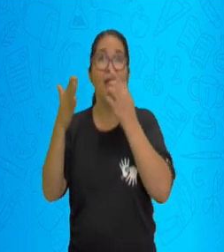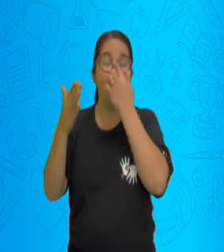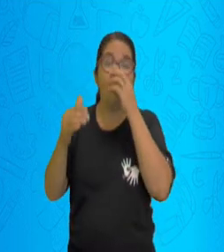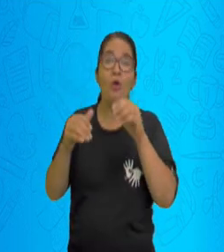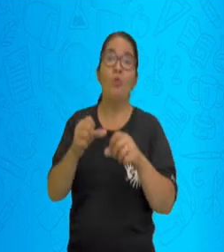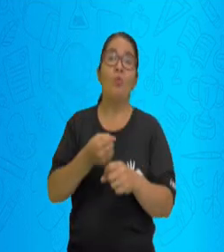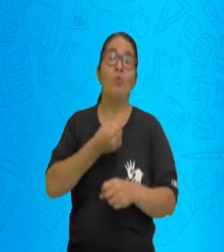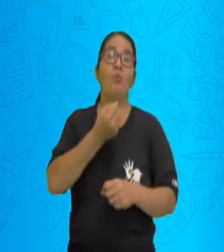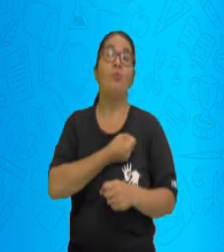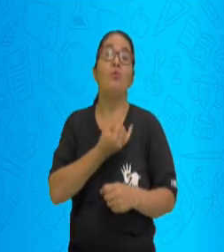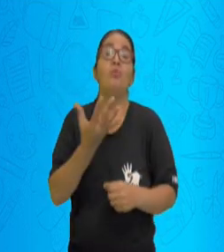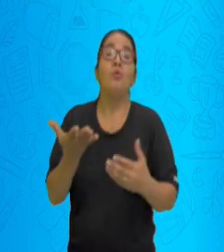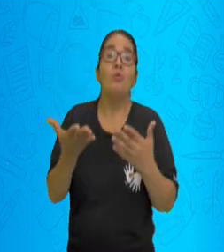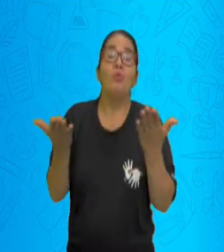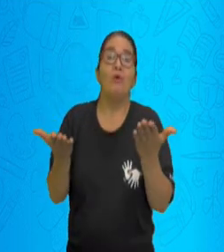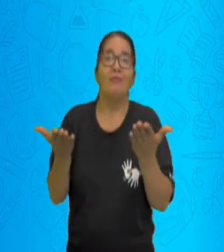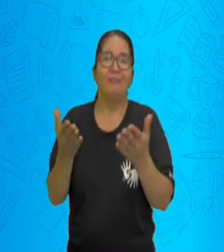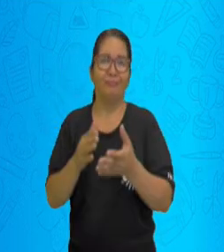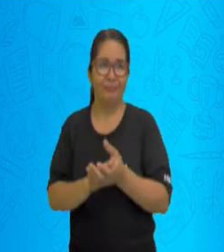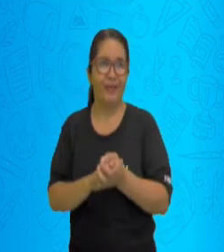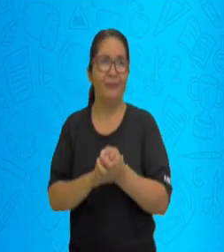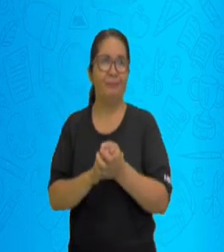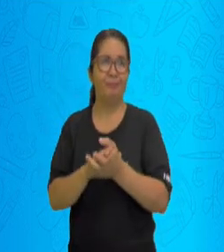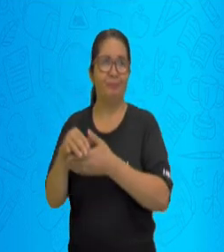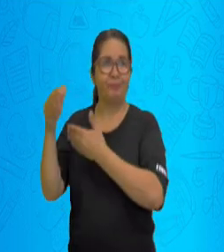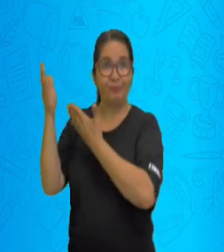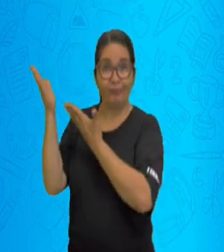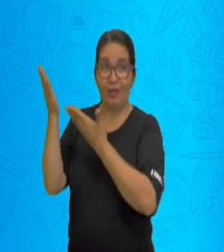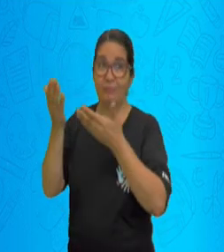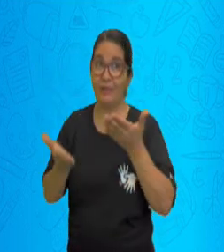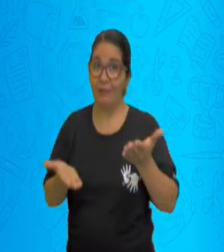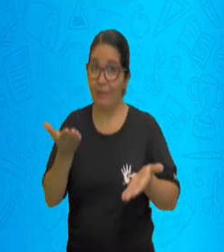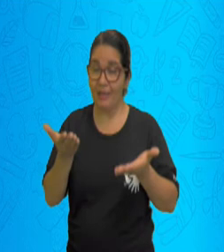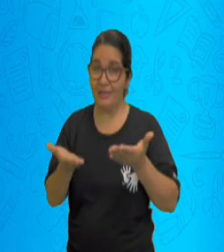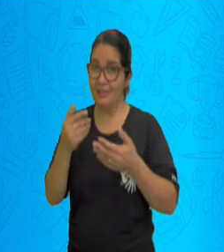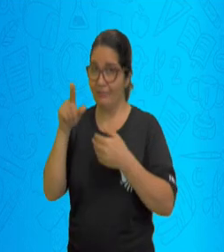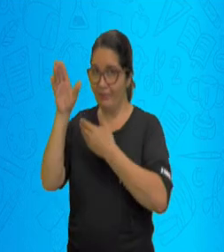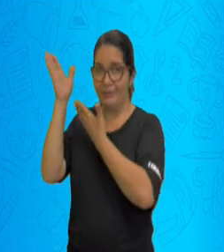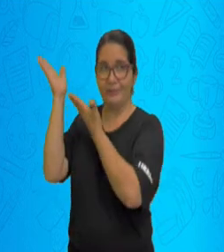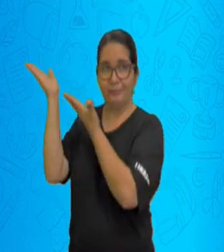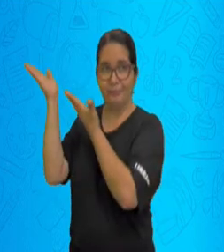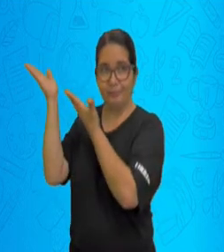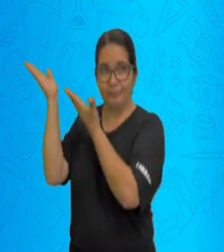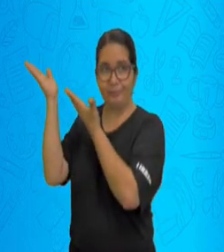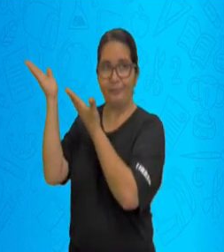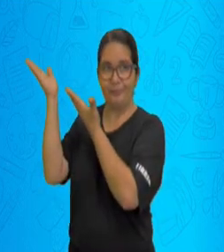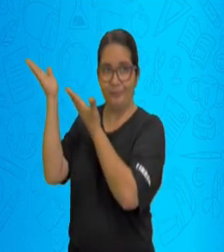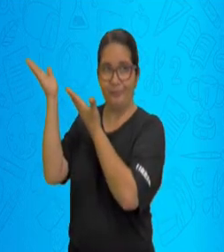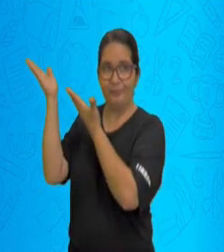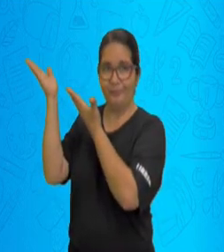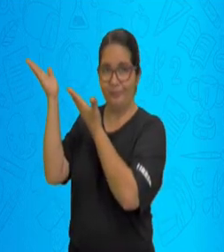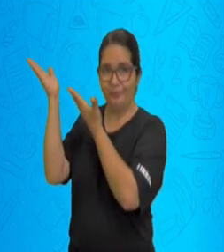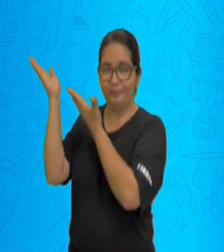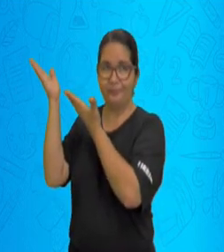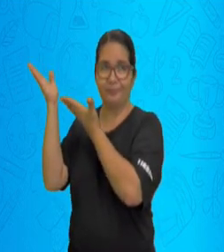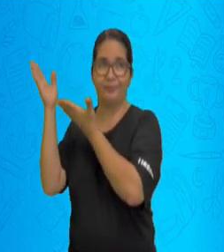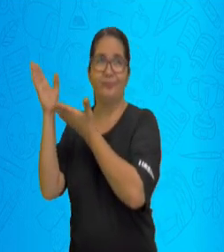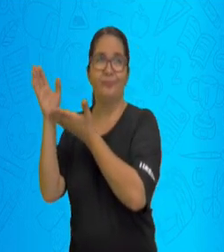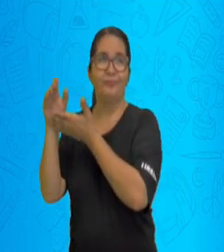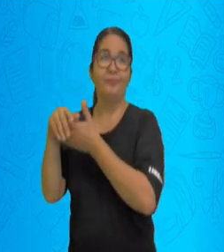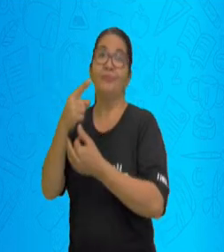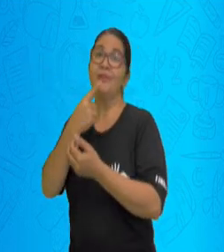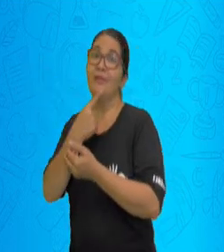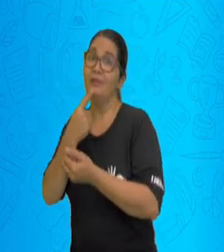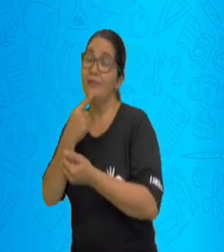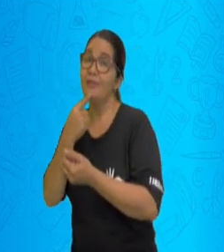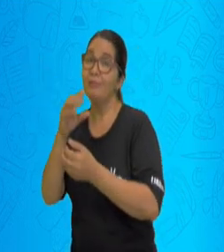nessa balança. Vamos transferir esse aqui, 7 mais, o número que nós vamos descobrir e já